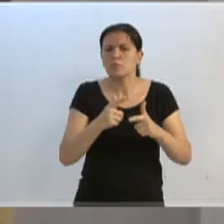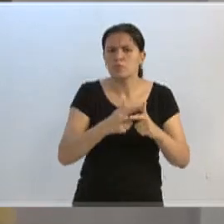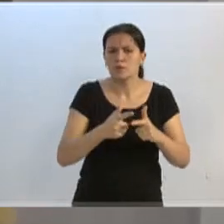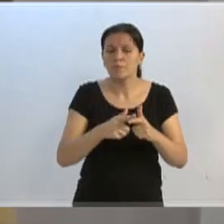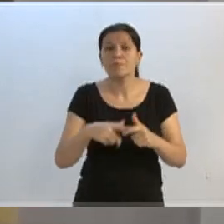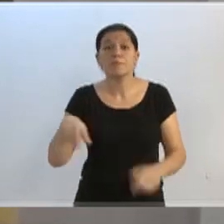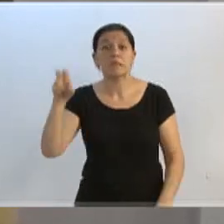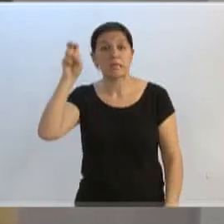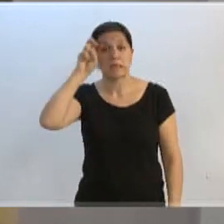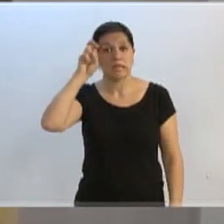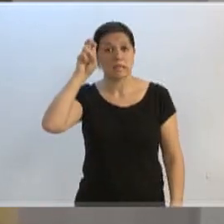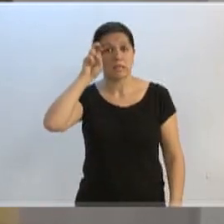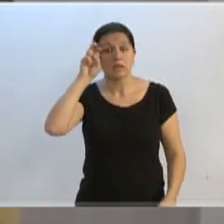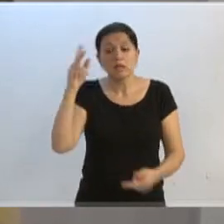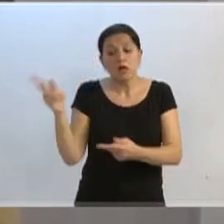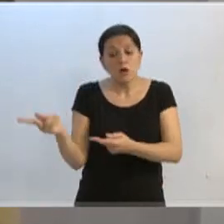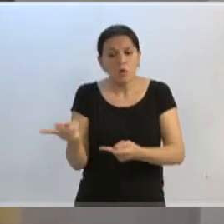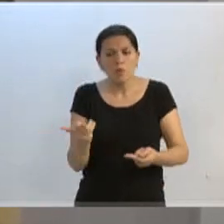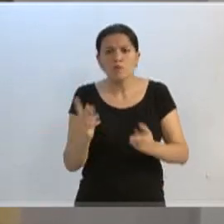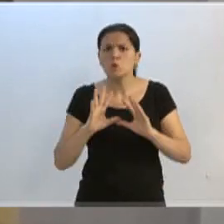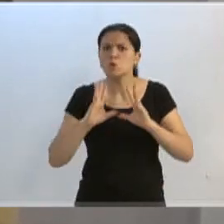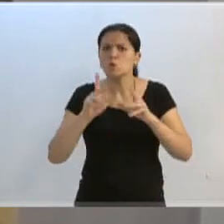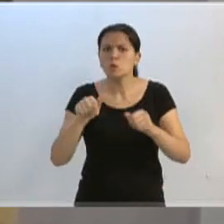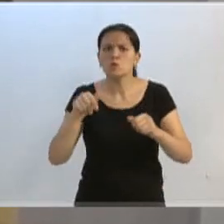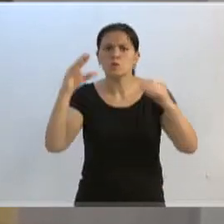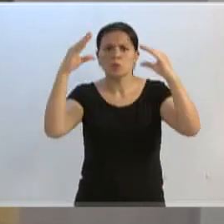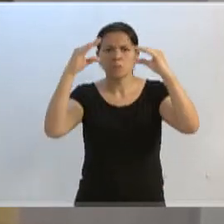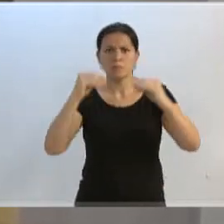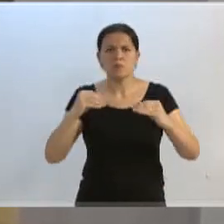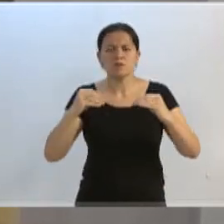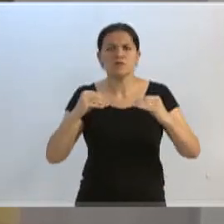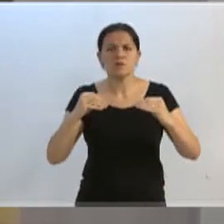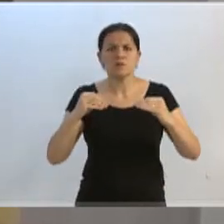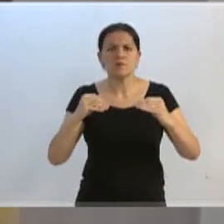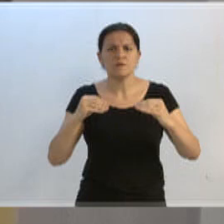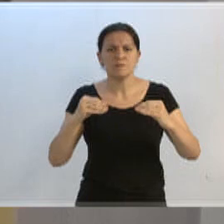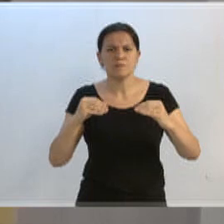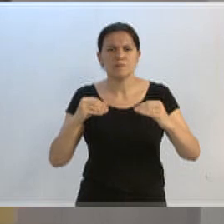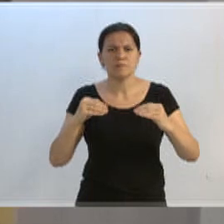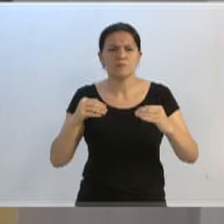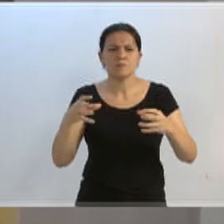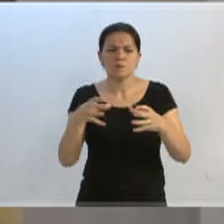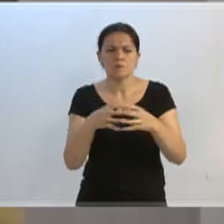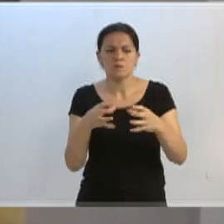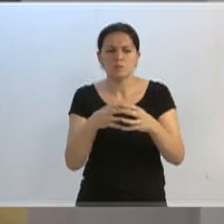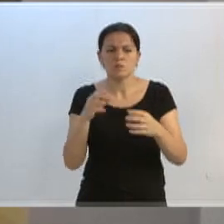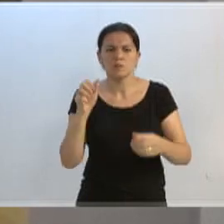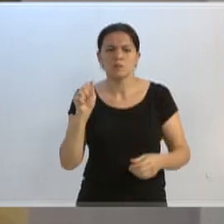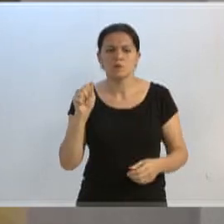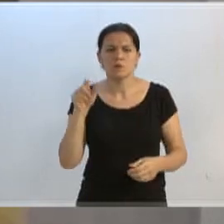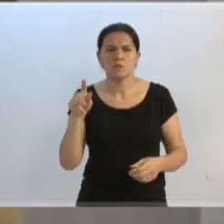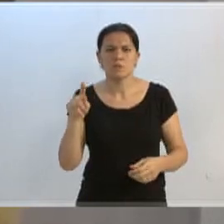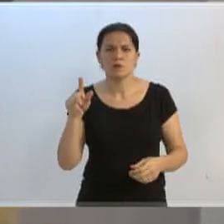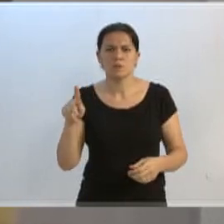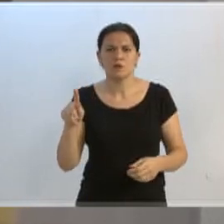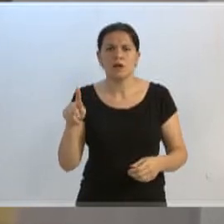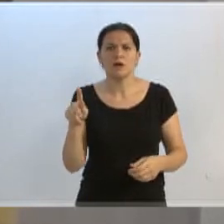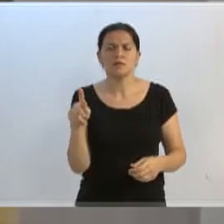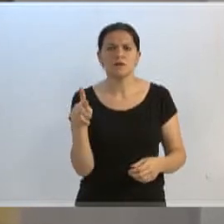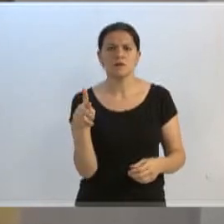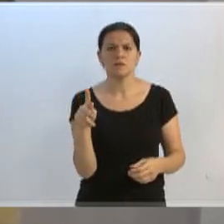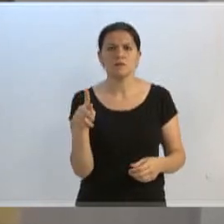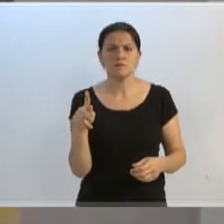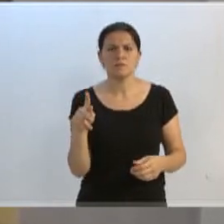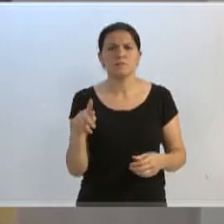vamos nos reunir, convido a todos os vereadores, quinta-feira à noite, nós vamos estar reunidos com um grupo aqui das APPs de novo, lá no 25 de julho, para